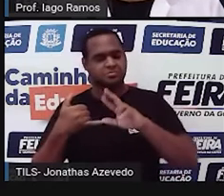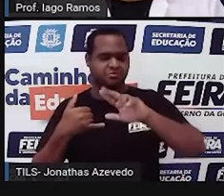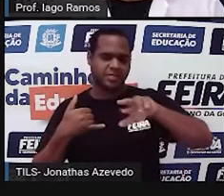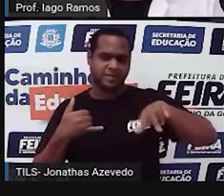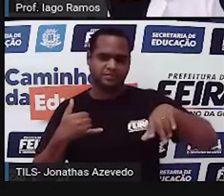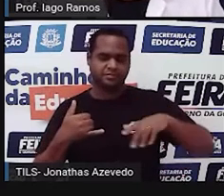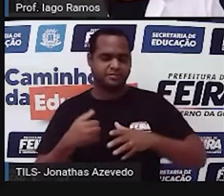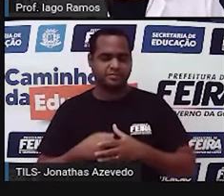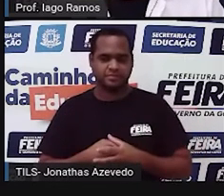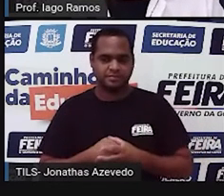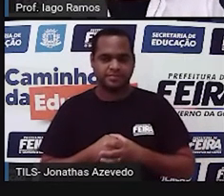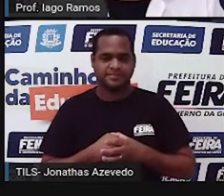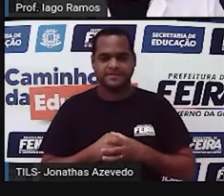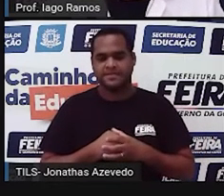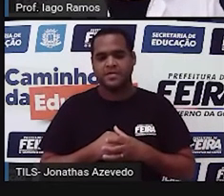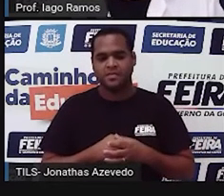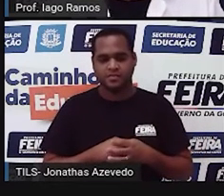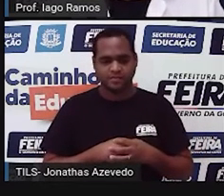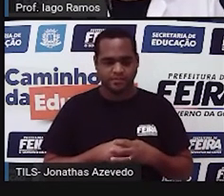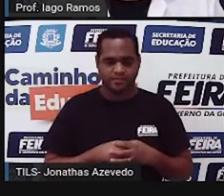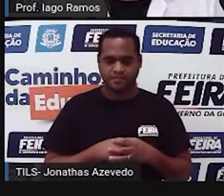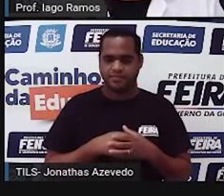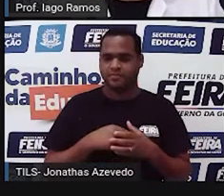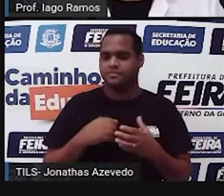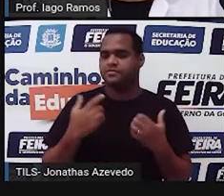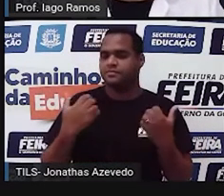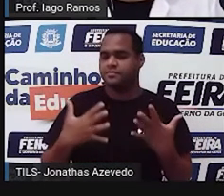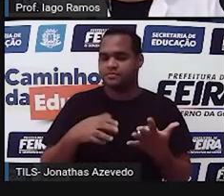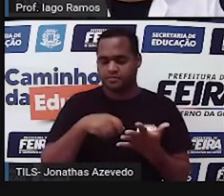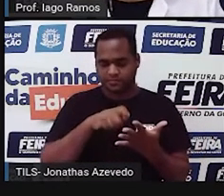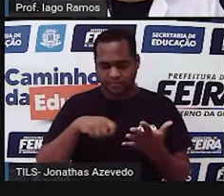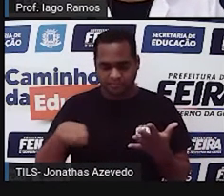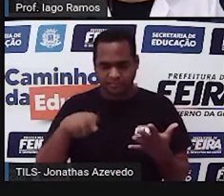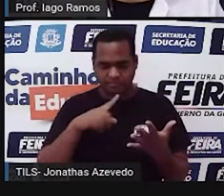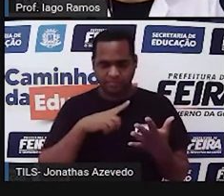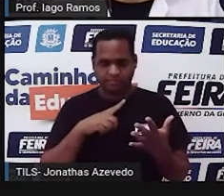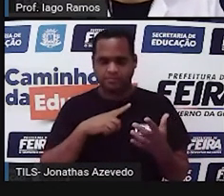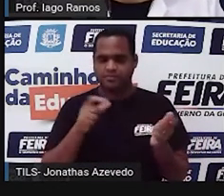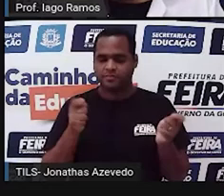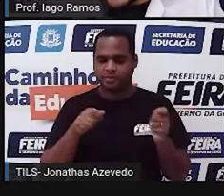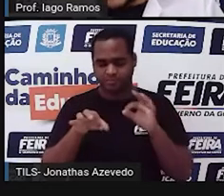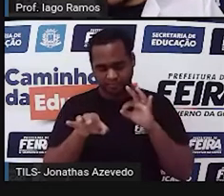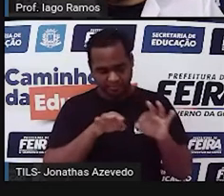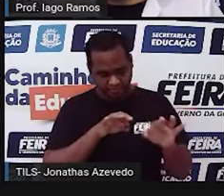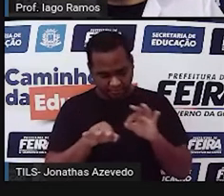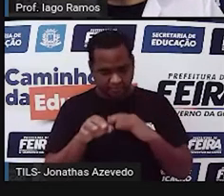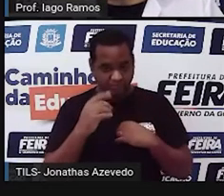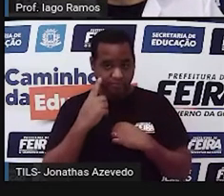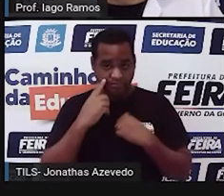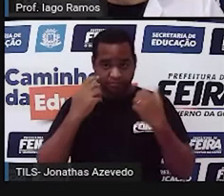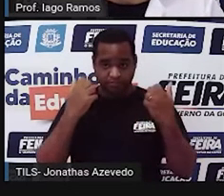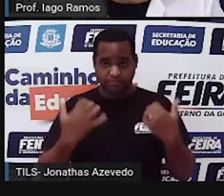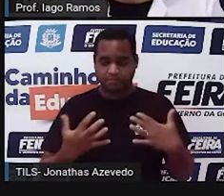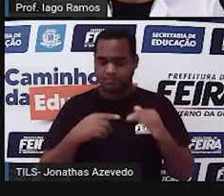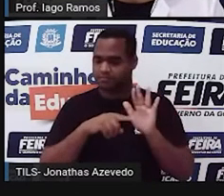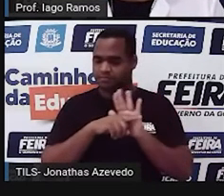né? Porque fazendo rascunhos, a gente vai estar fazendo a nossa investigação, tá bom?